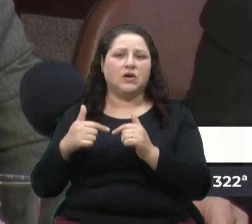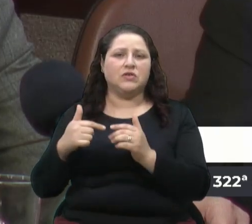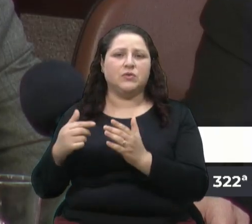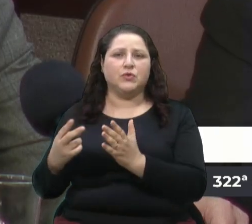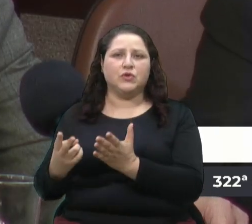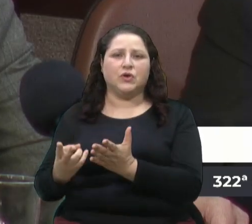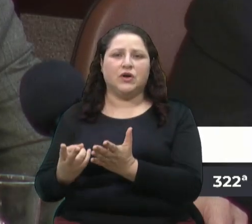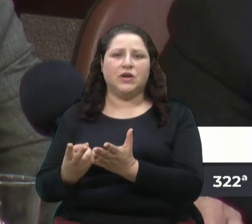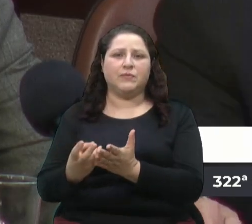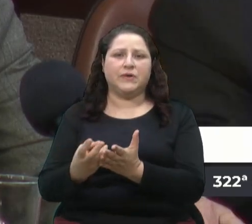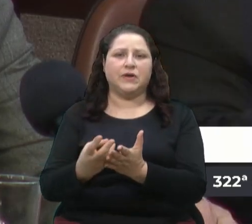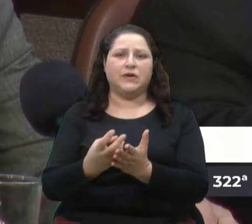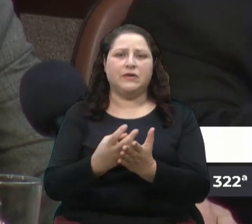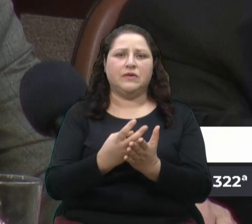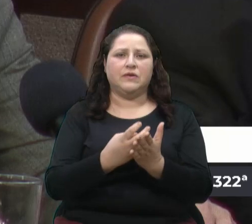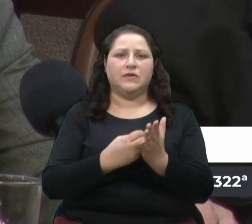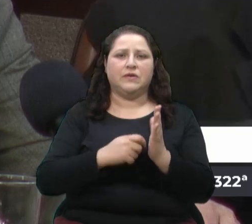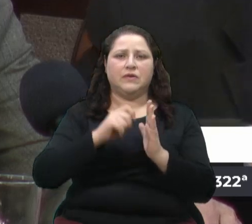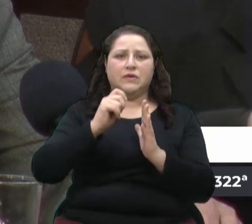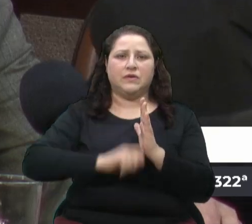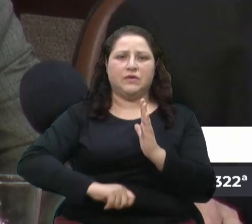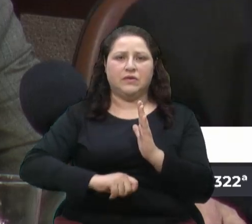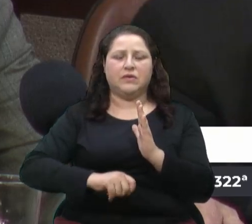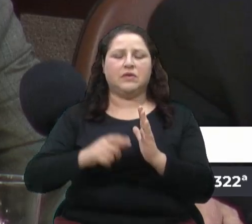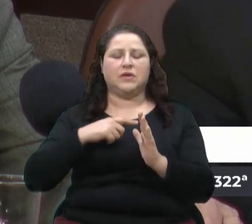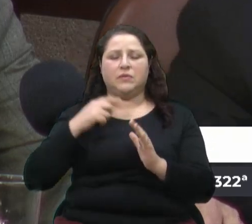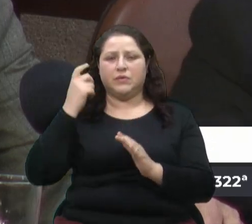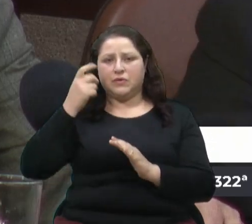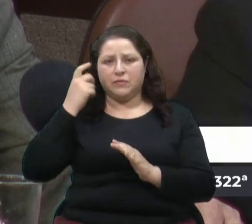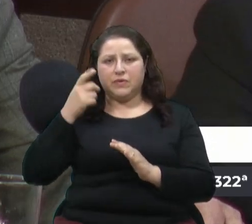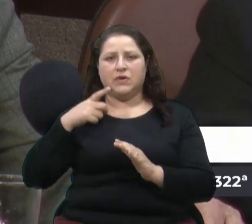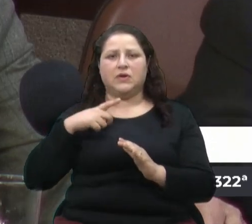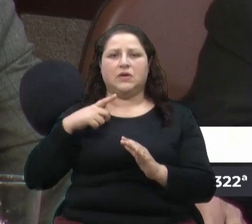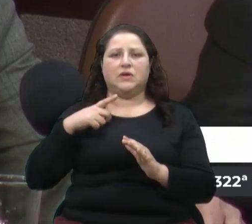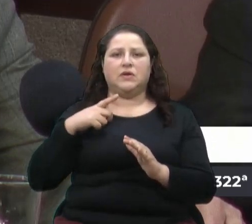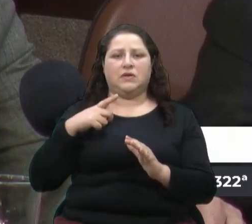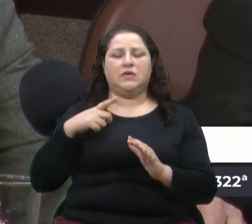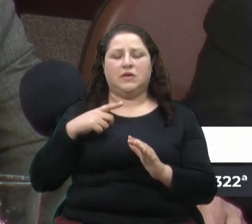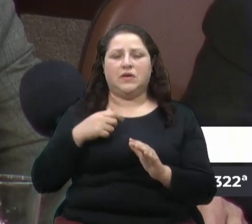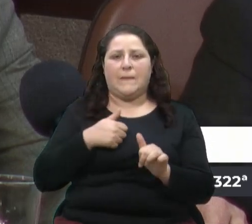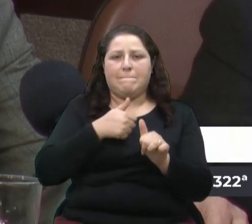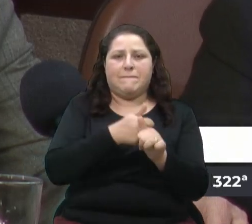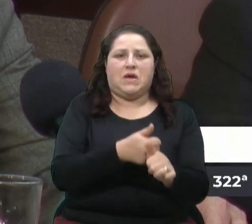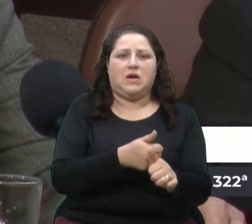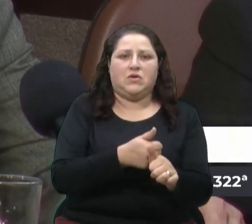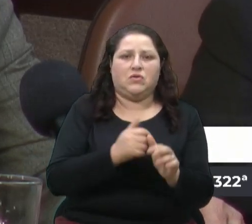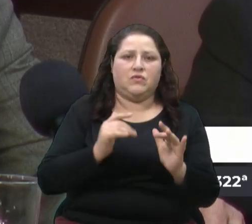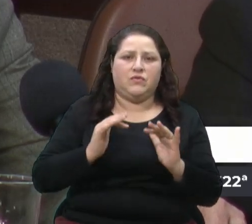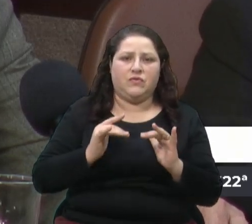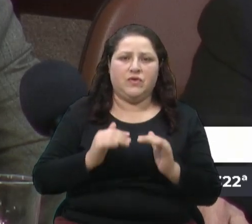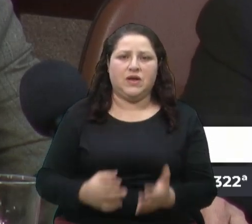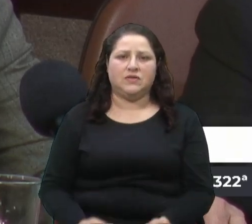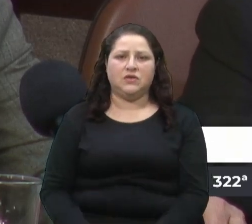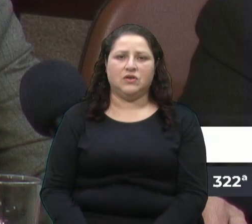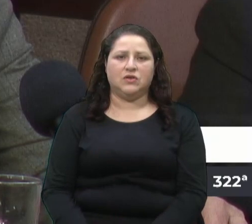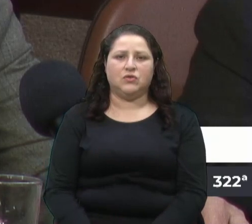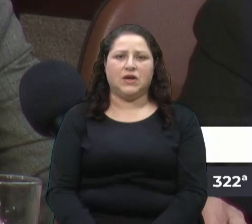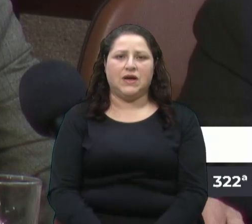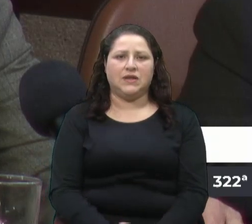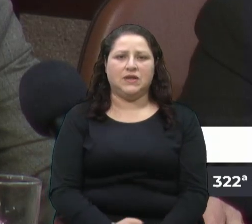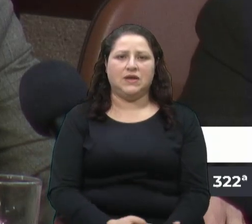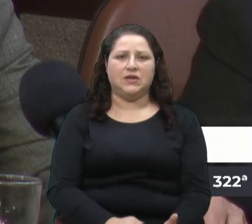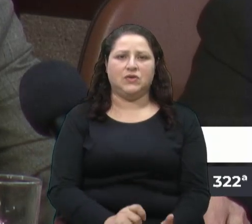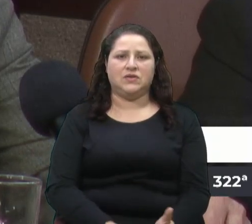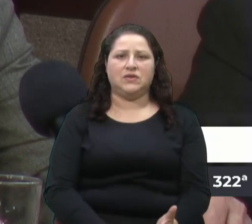estão muito preocupados com o termo afogadilho, que eu usei ontem aqui nessa tribuna, porque muitas coisas que estão